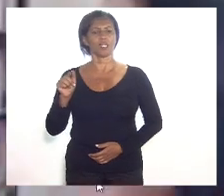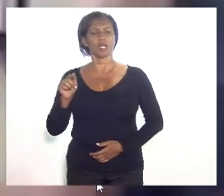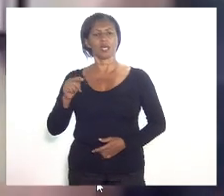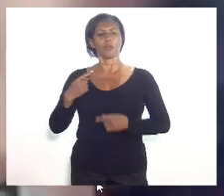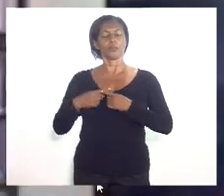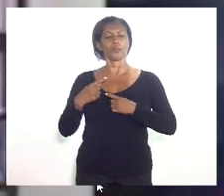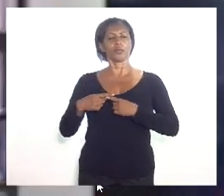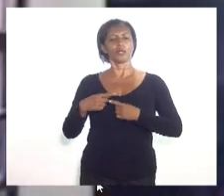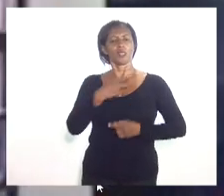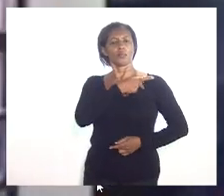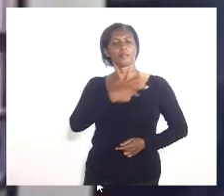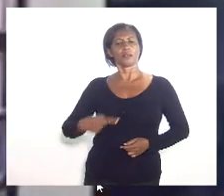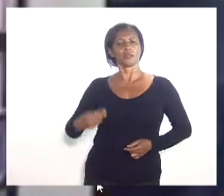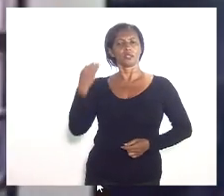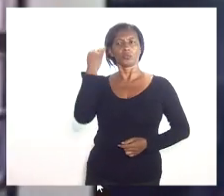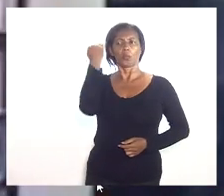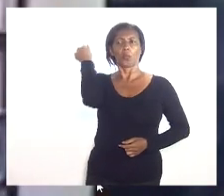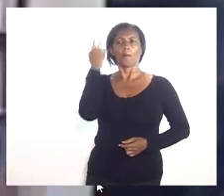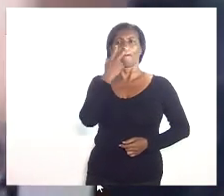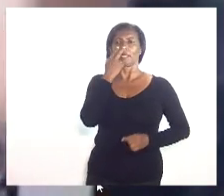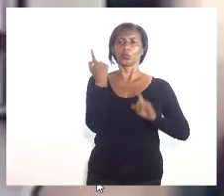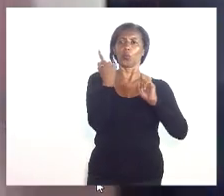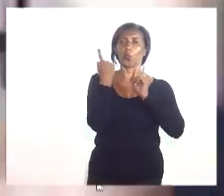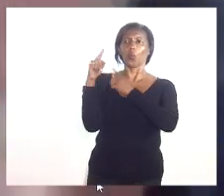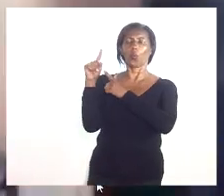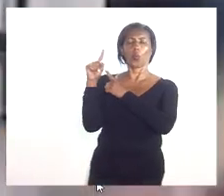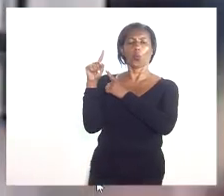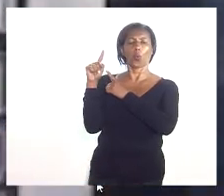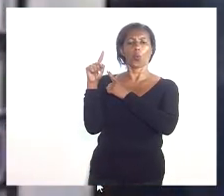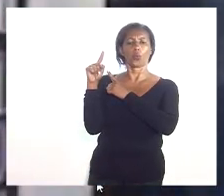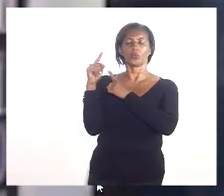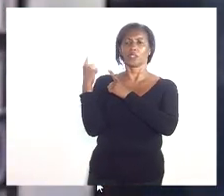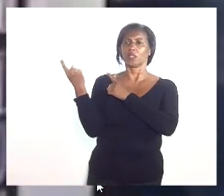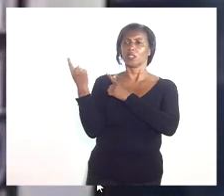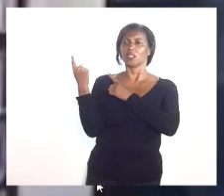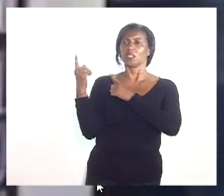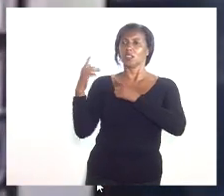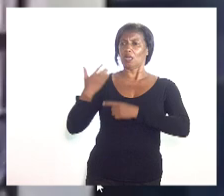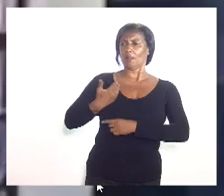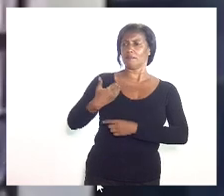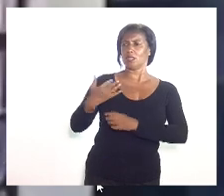república é contra e os seus alinhados contra,